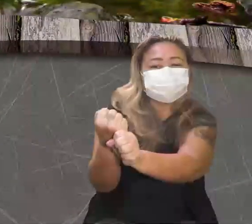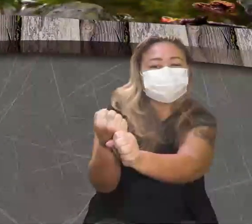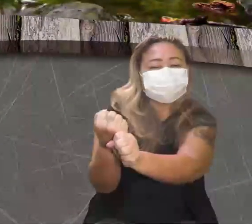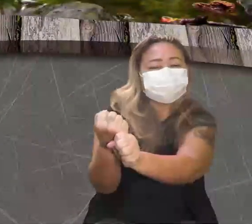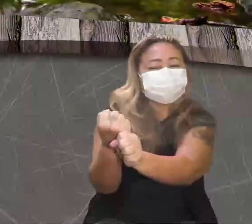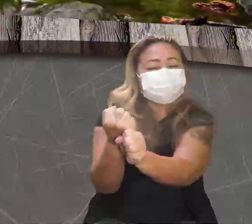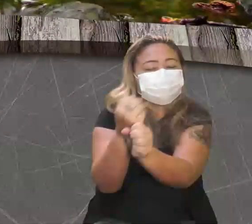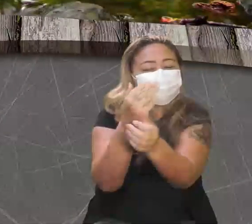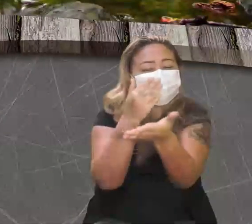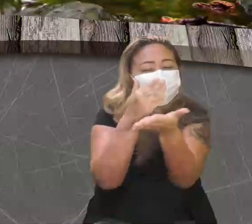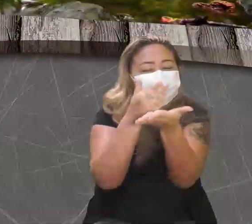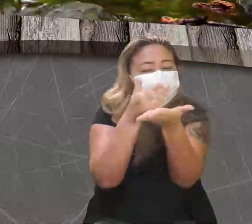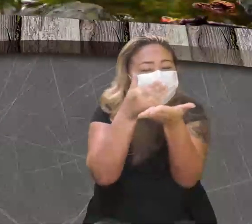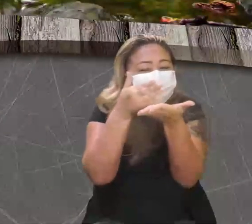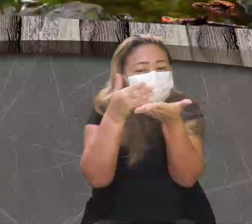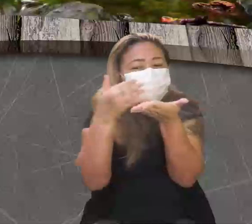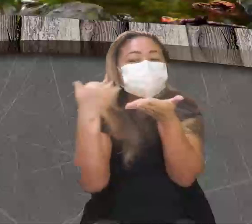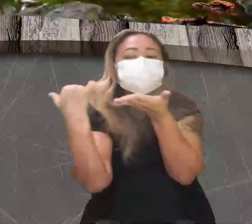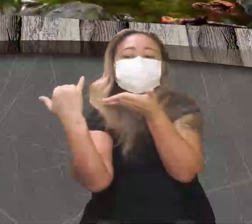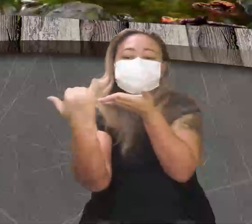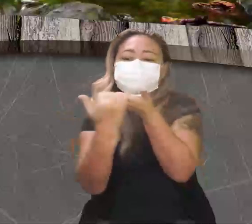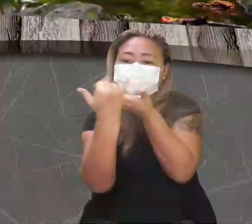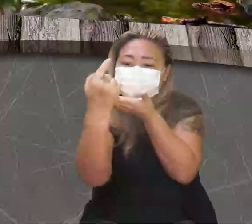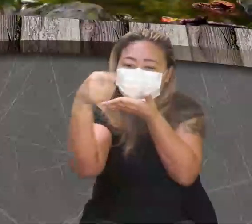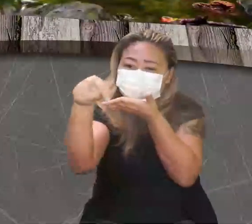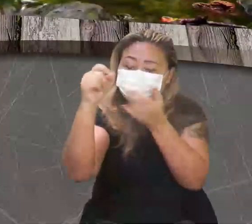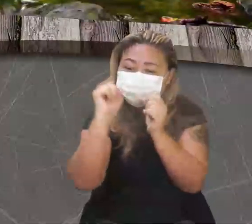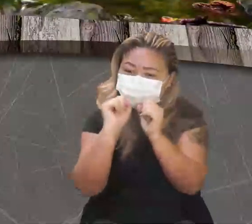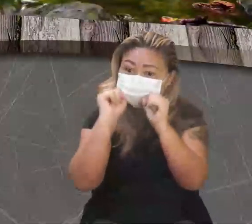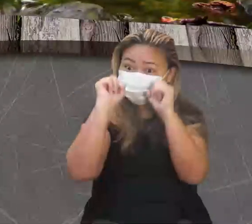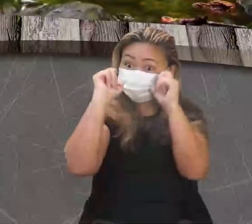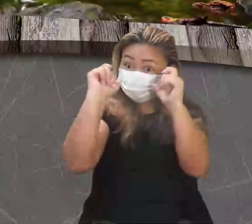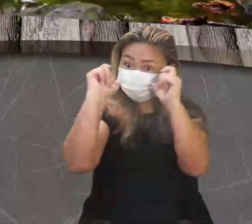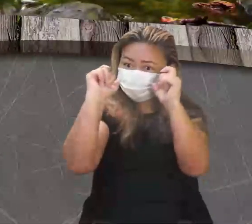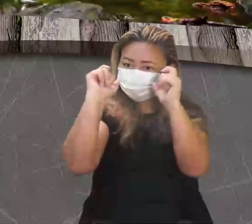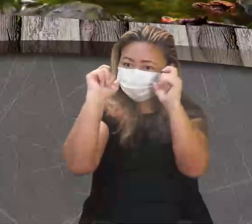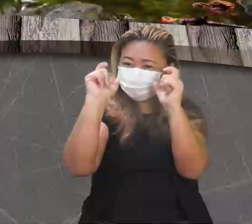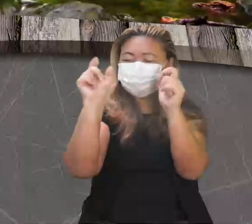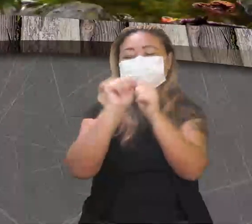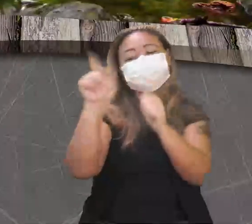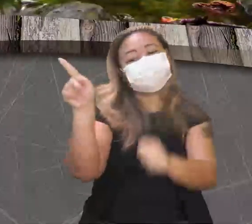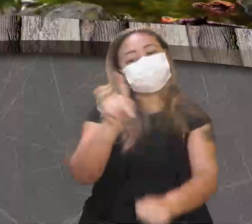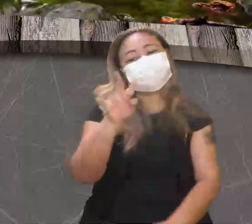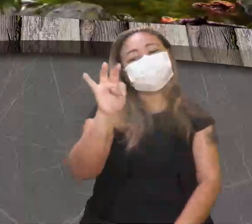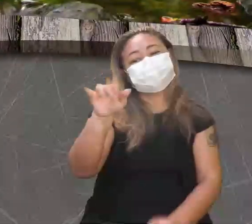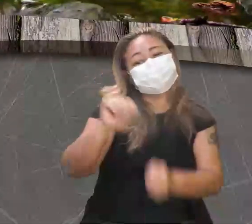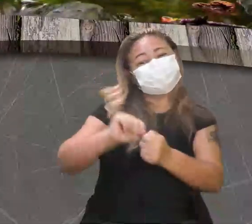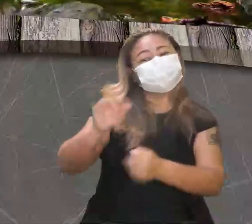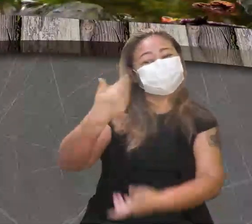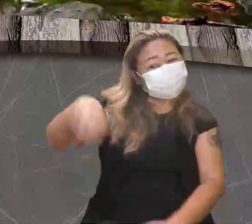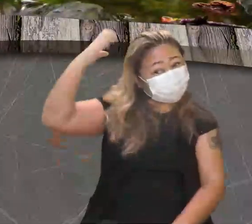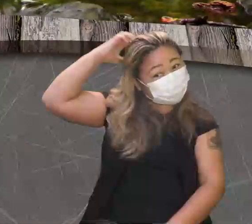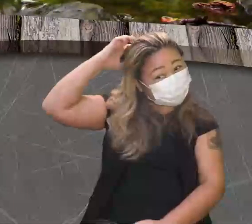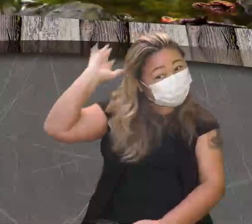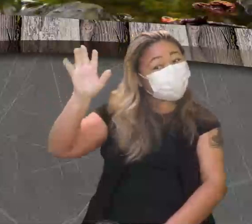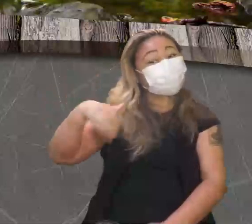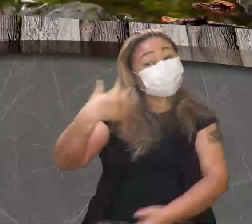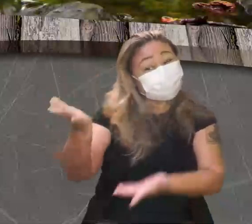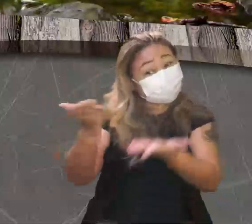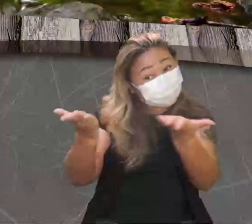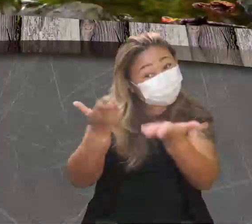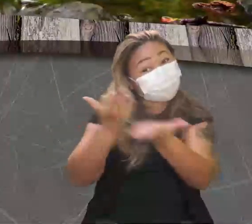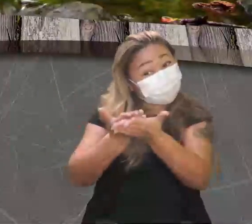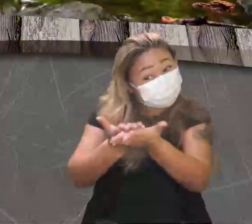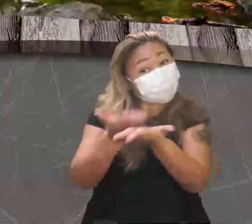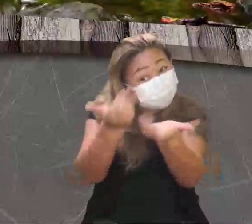partes importantes que você precisa estar atento, tá bom? O Prof. Tab está aqui, o Prof. Aldelina aqui conosco na